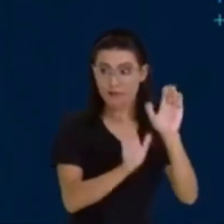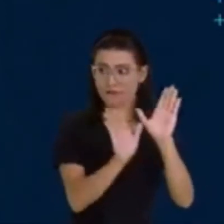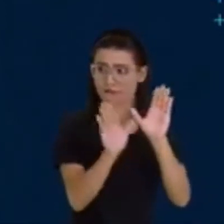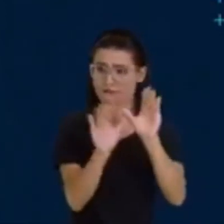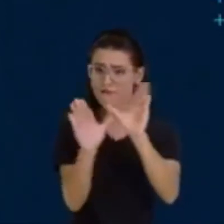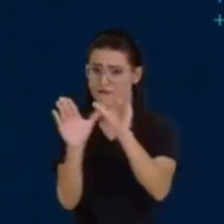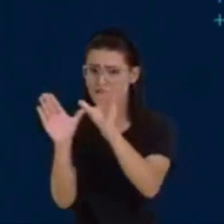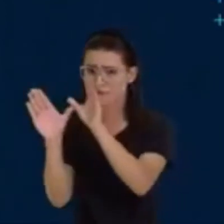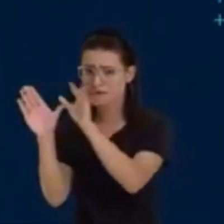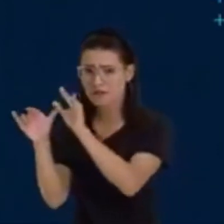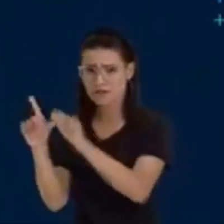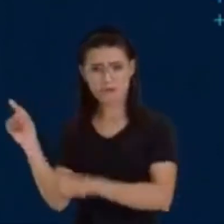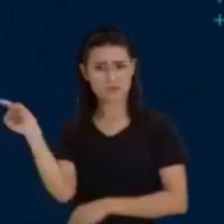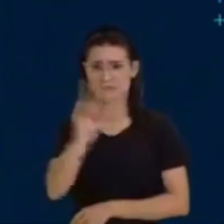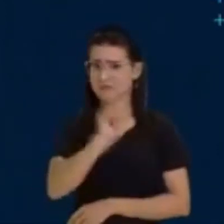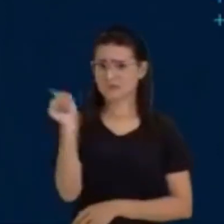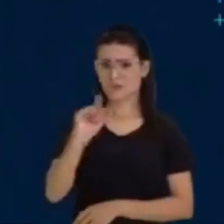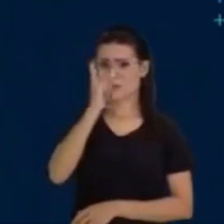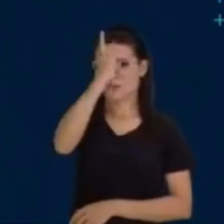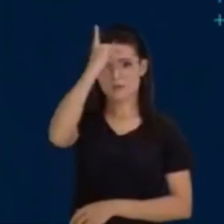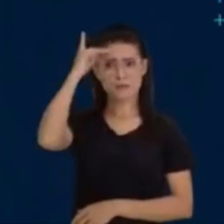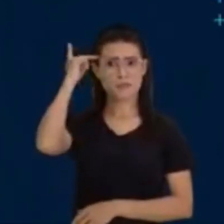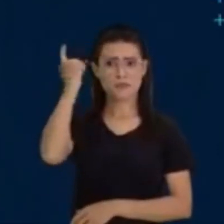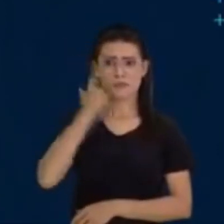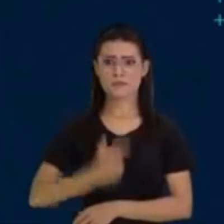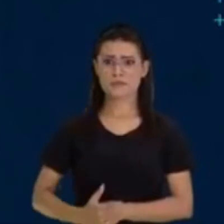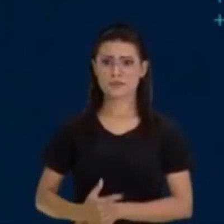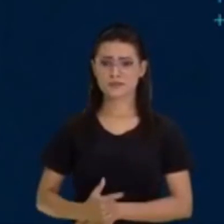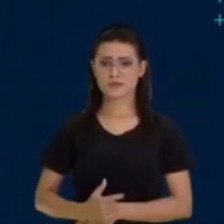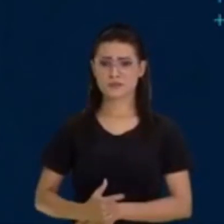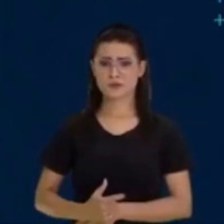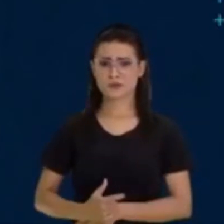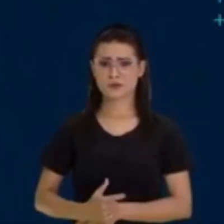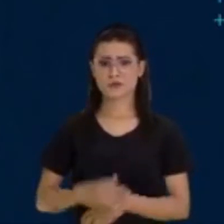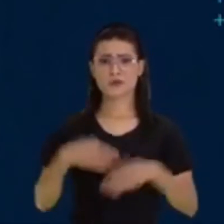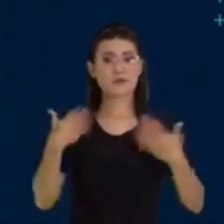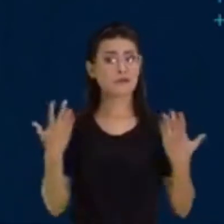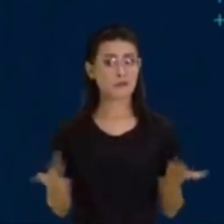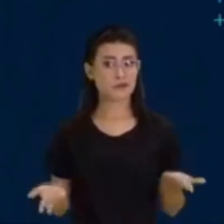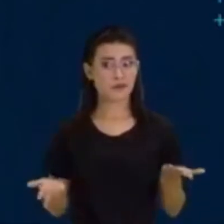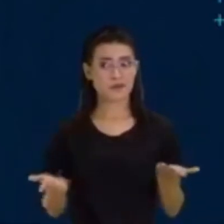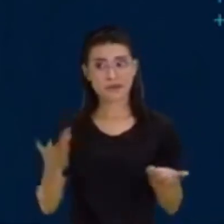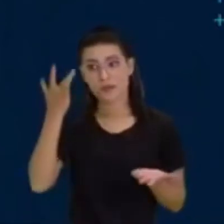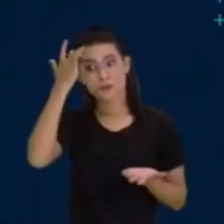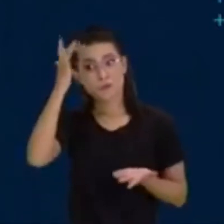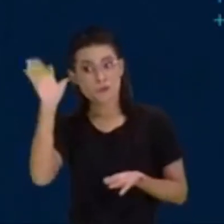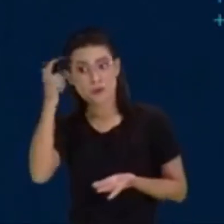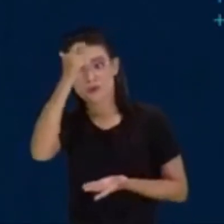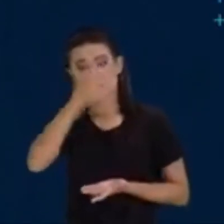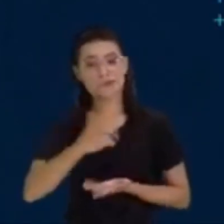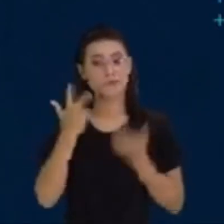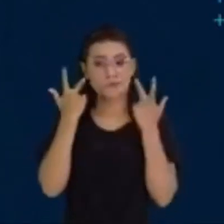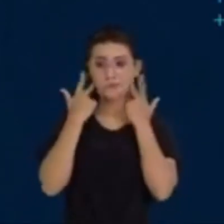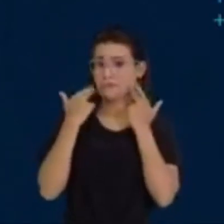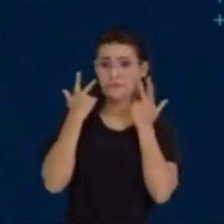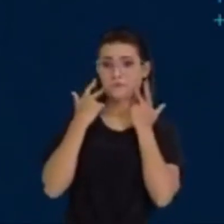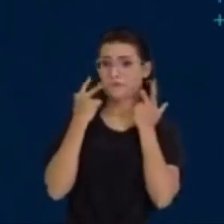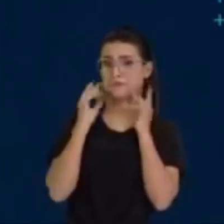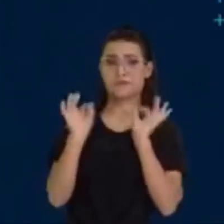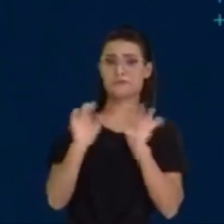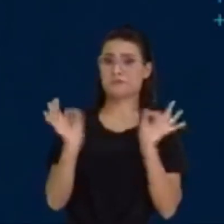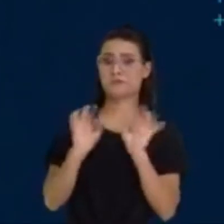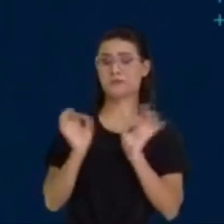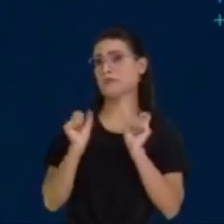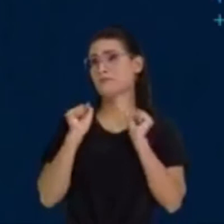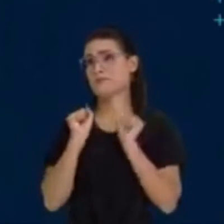voado, não se trata de um ser humano. Ou pelo menos, não é um ser humano normal. Pode ser